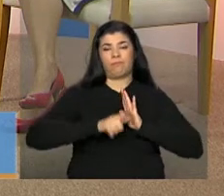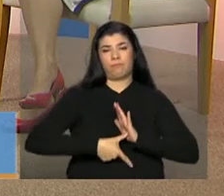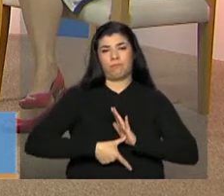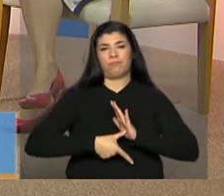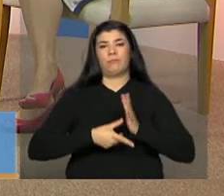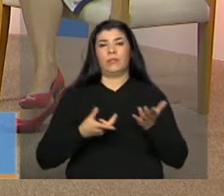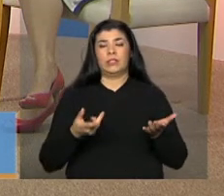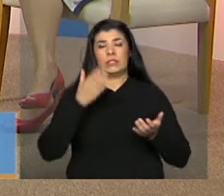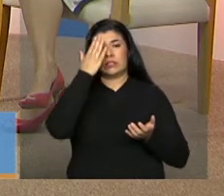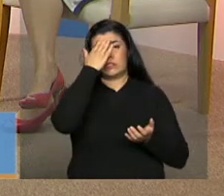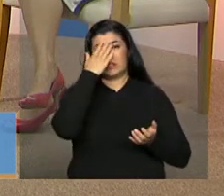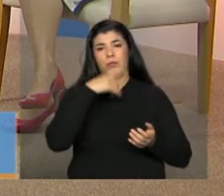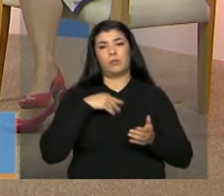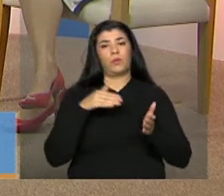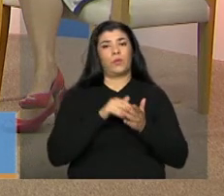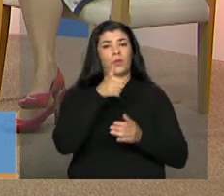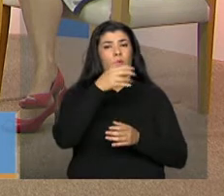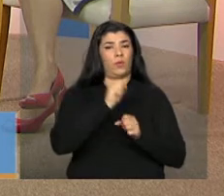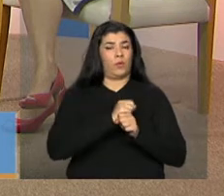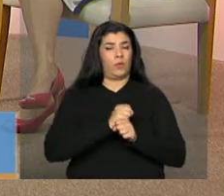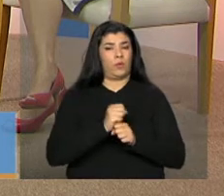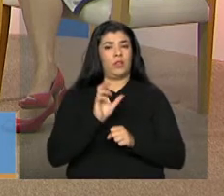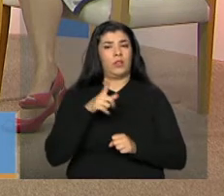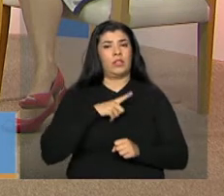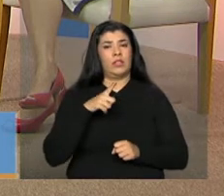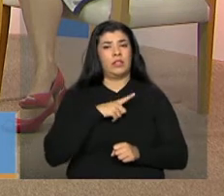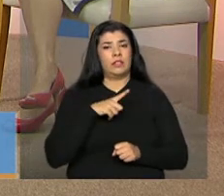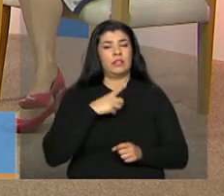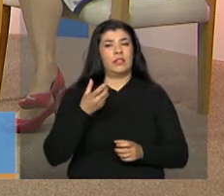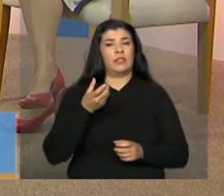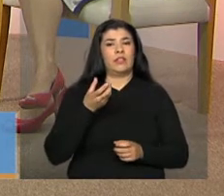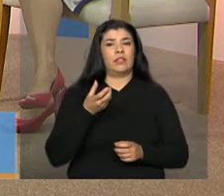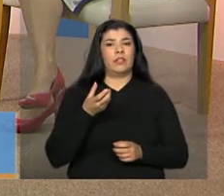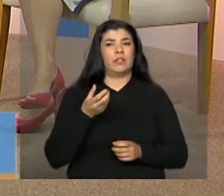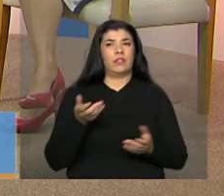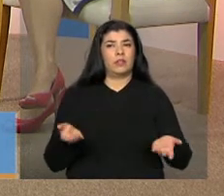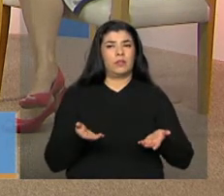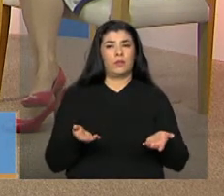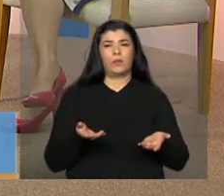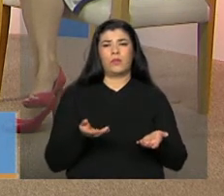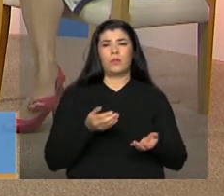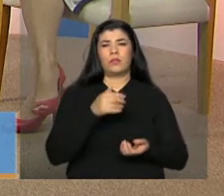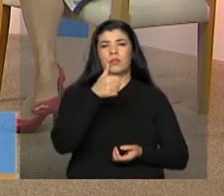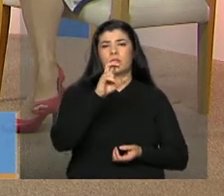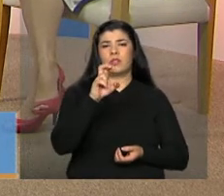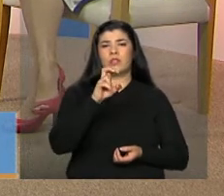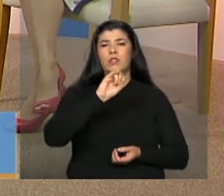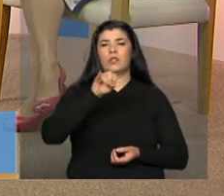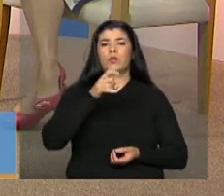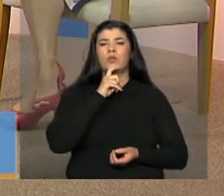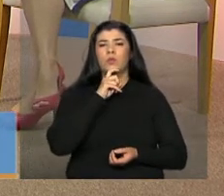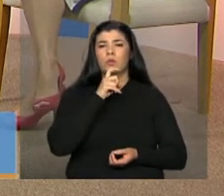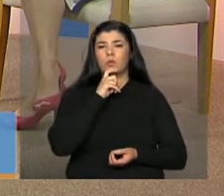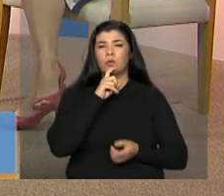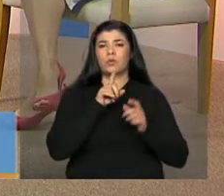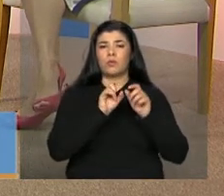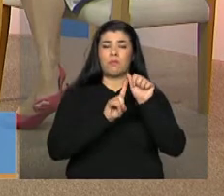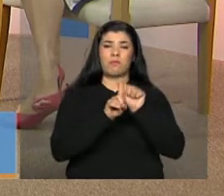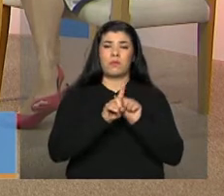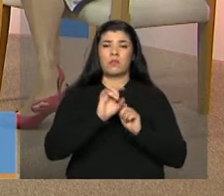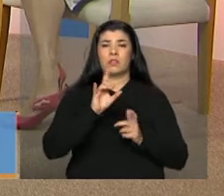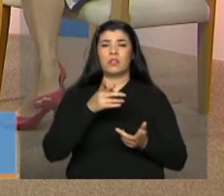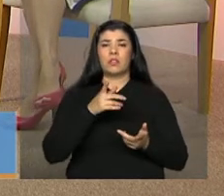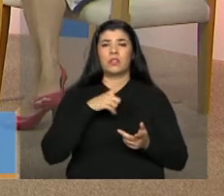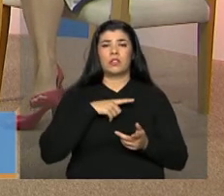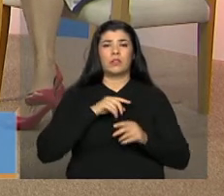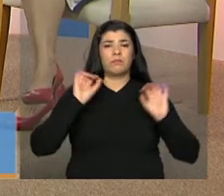desses últimos dez anos, nós estamos hoje, né, agora em dia 15 de julho, comemorando os dez